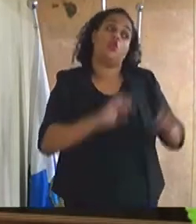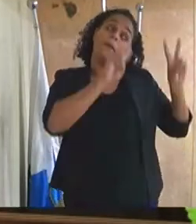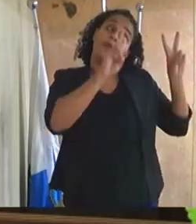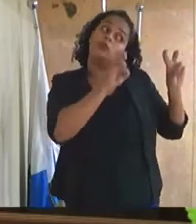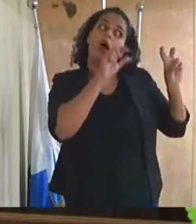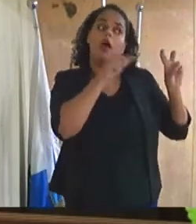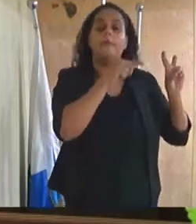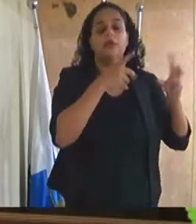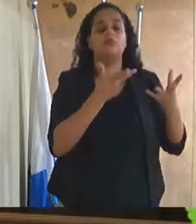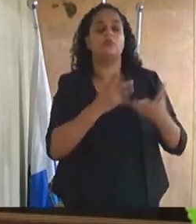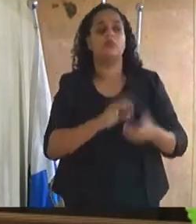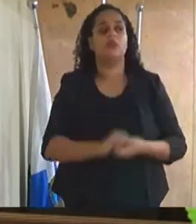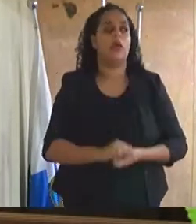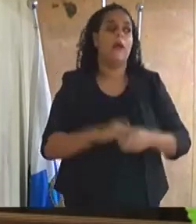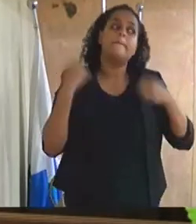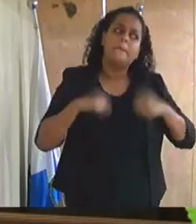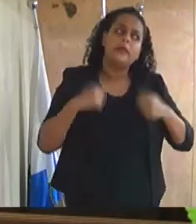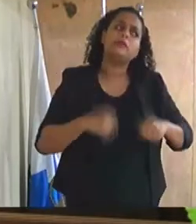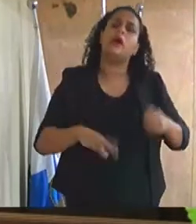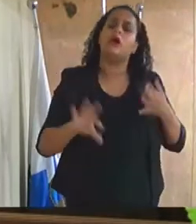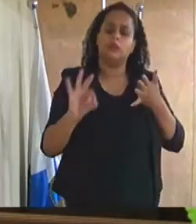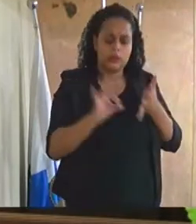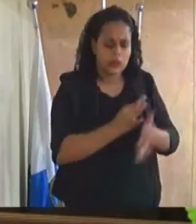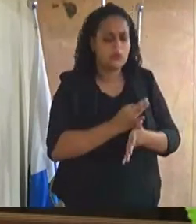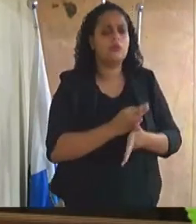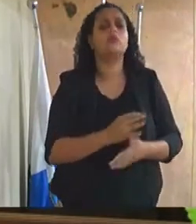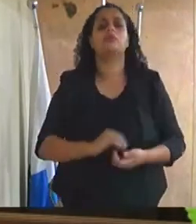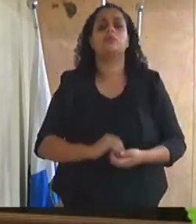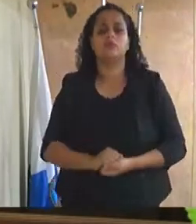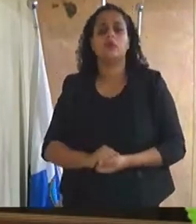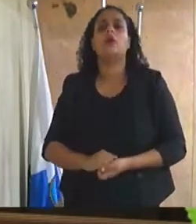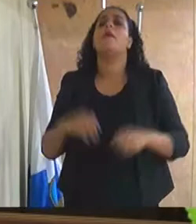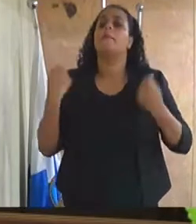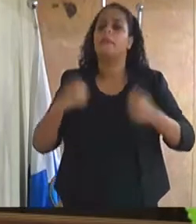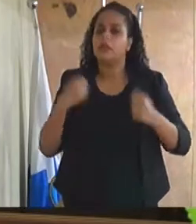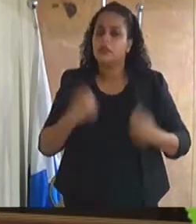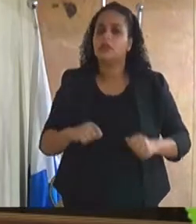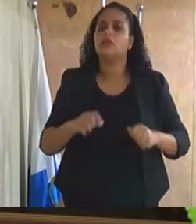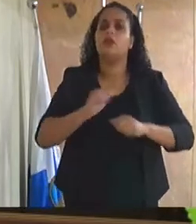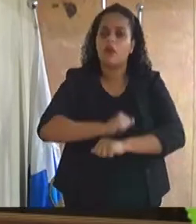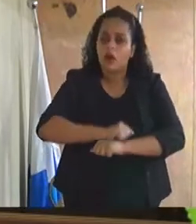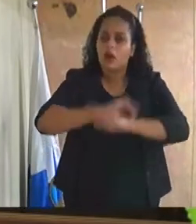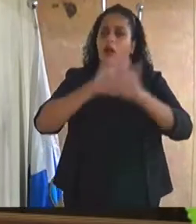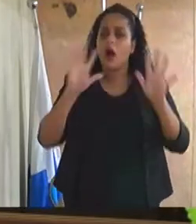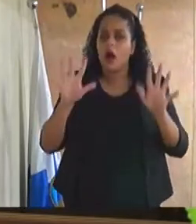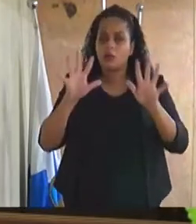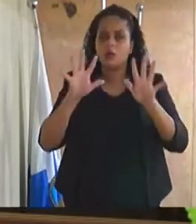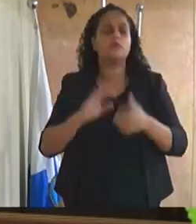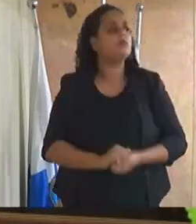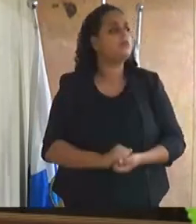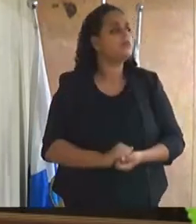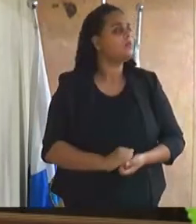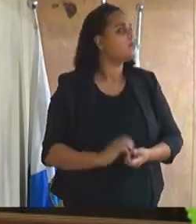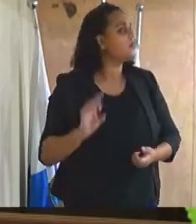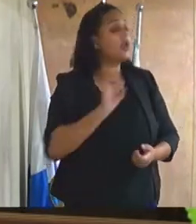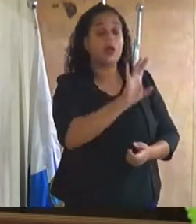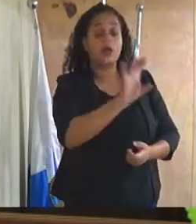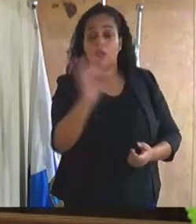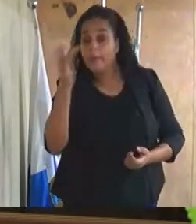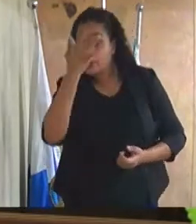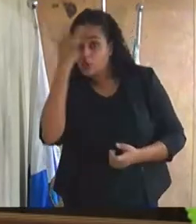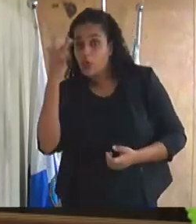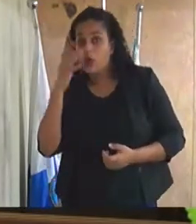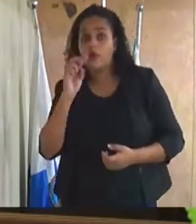Excelência precisar da minha assinatura, eu assino, porque eu acho que é isso que nós temos que ter, nós temos que ter transparência de uma forma para que o cidadão veja que